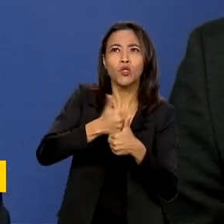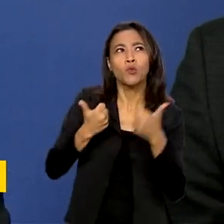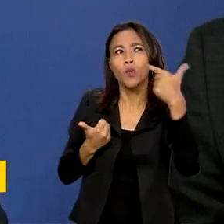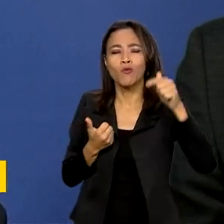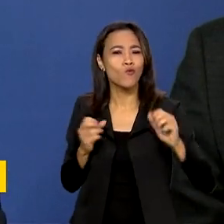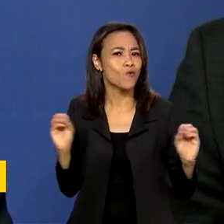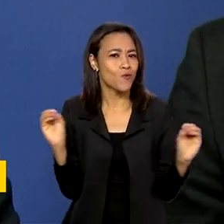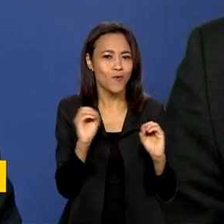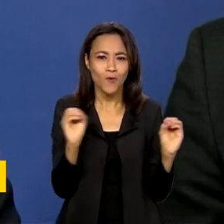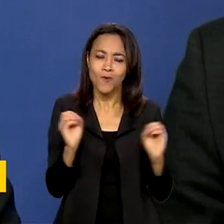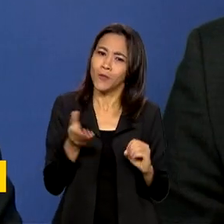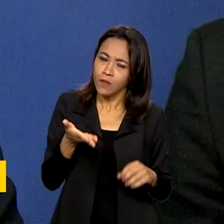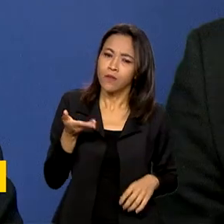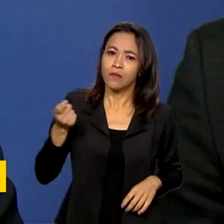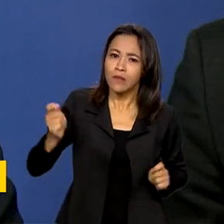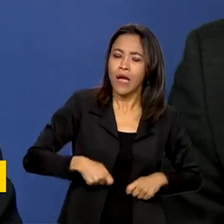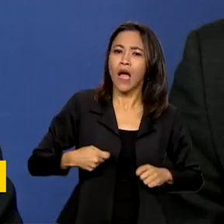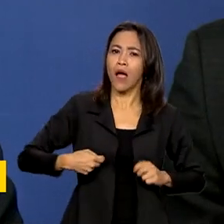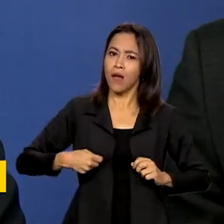insubstituível, destacando esse nosso potencial.